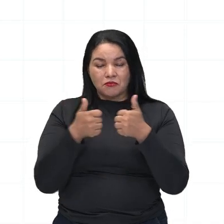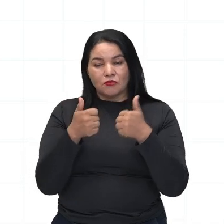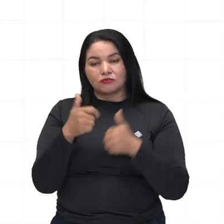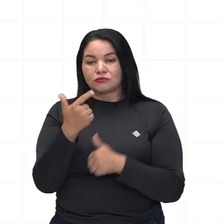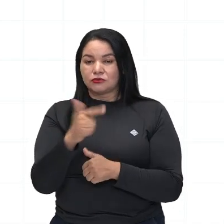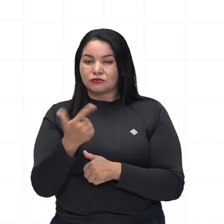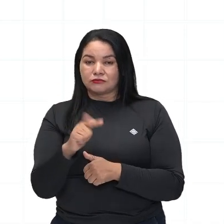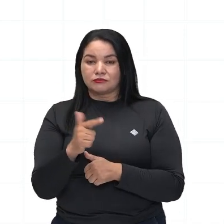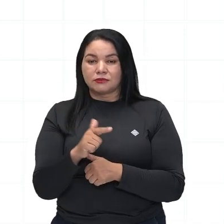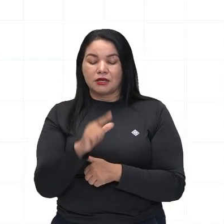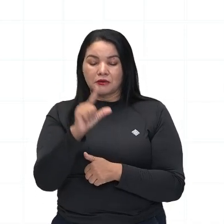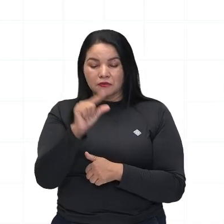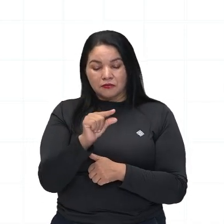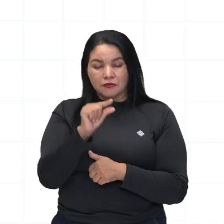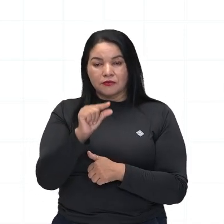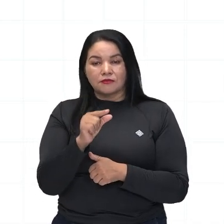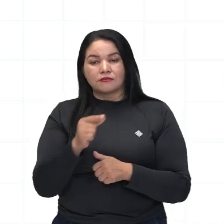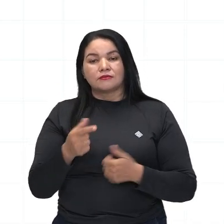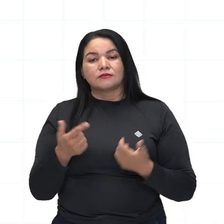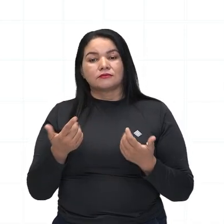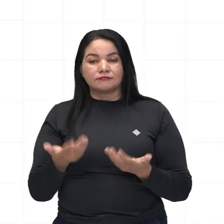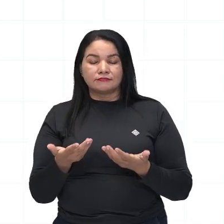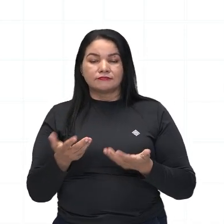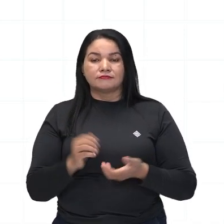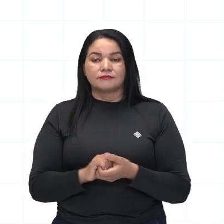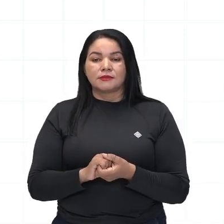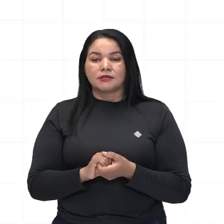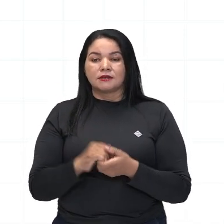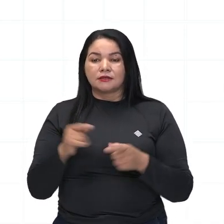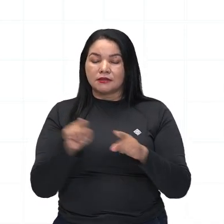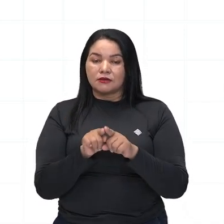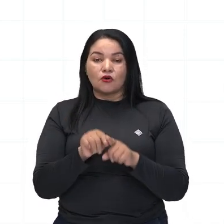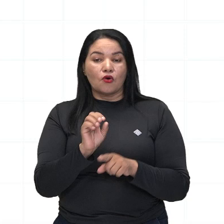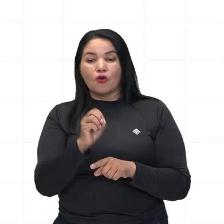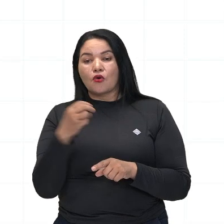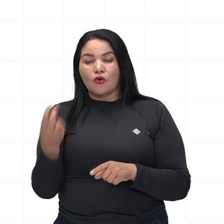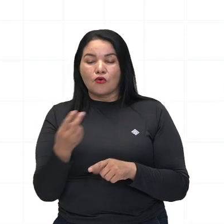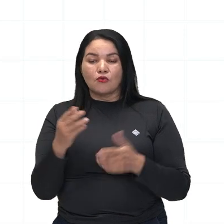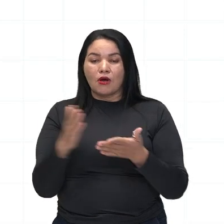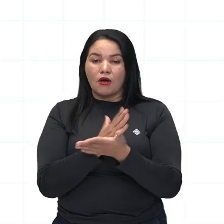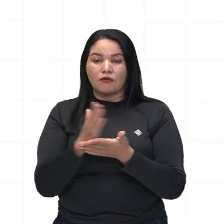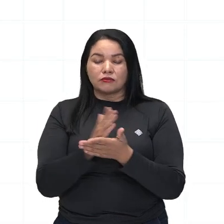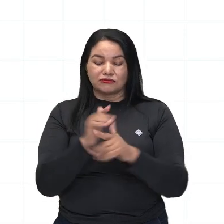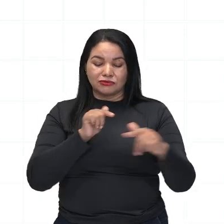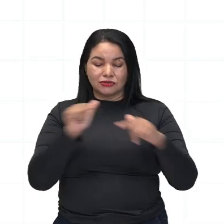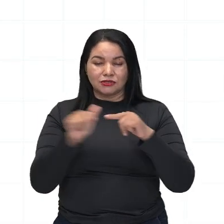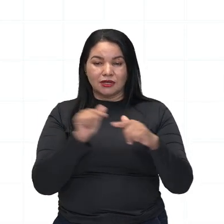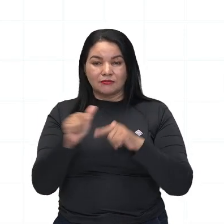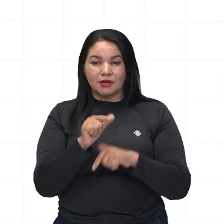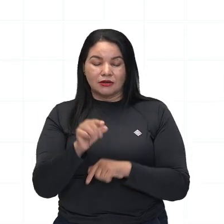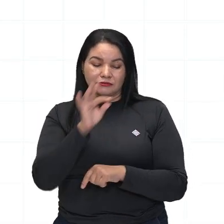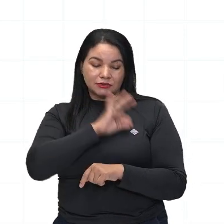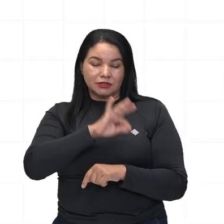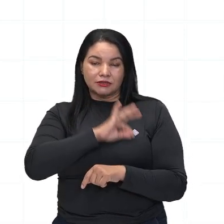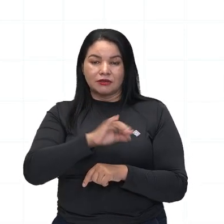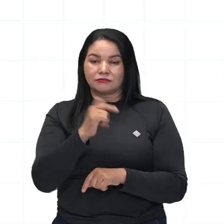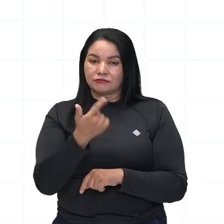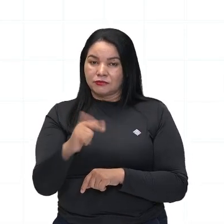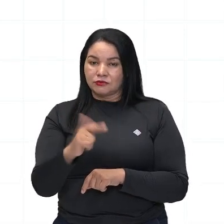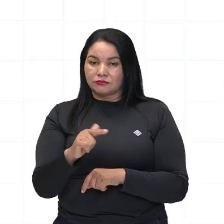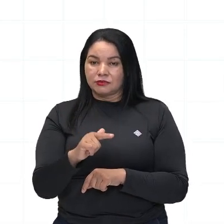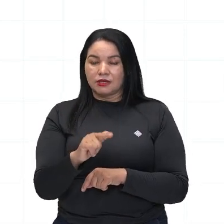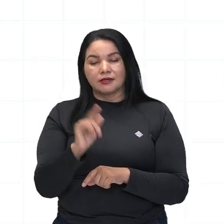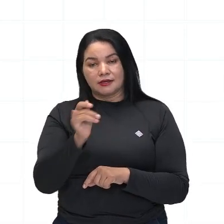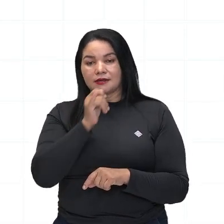não tem exatamente remuneração, exatamente aquele trabalho que a mulher faz em